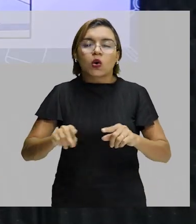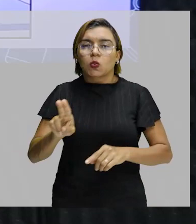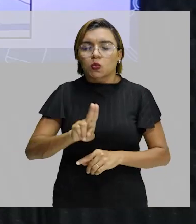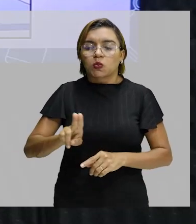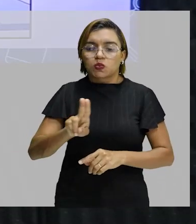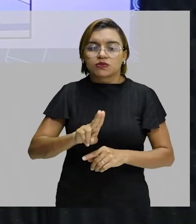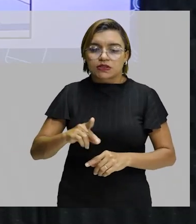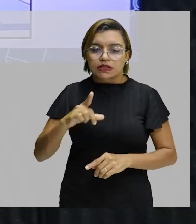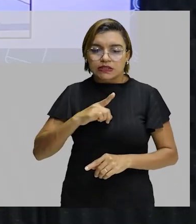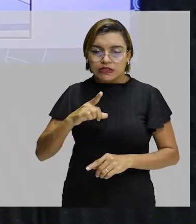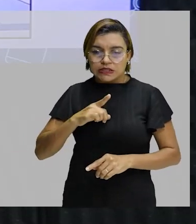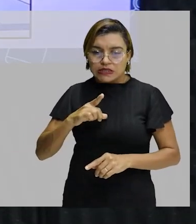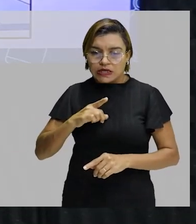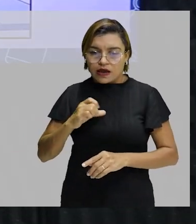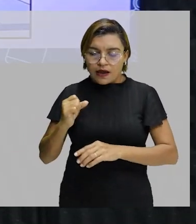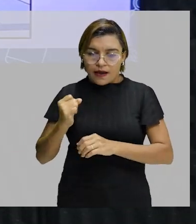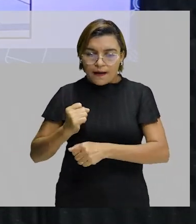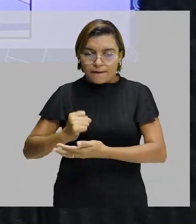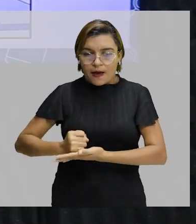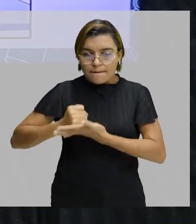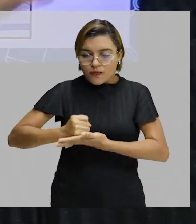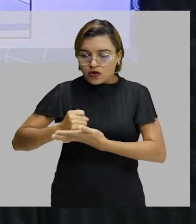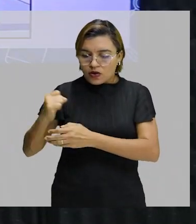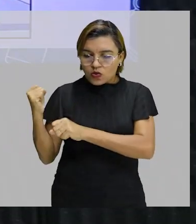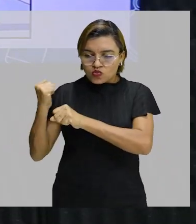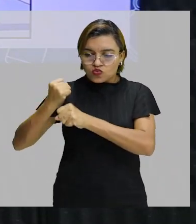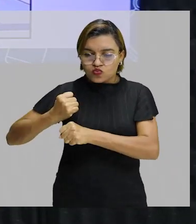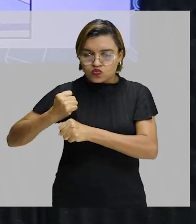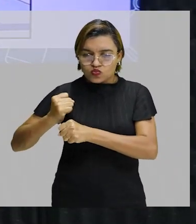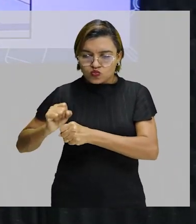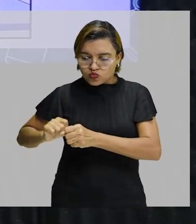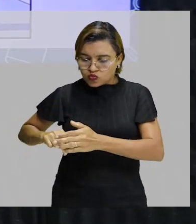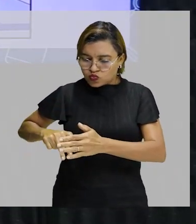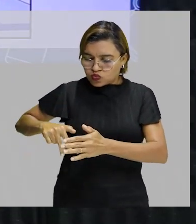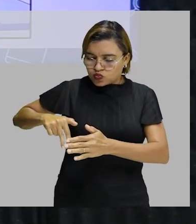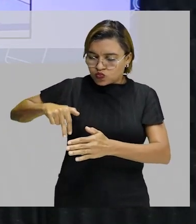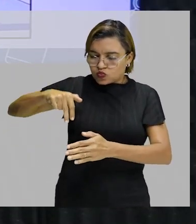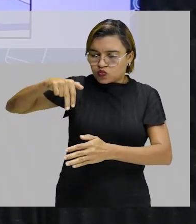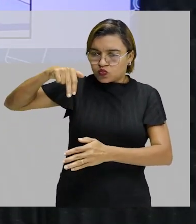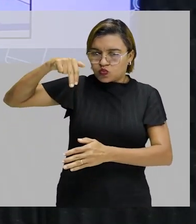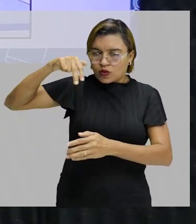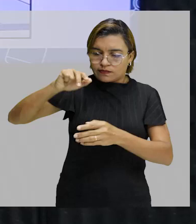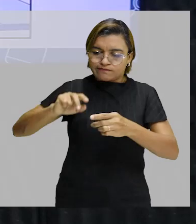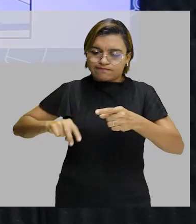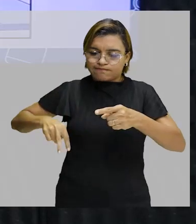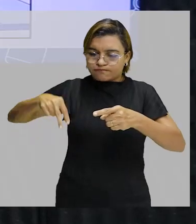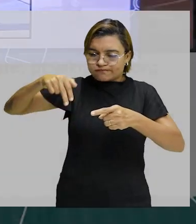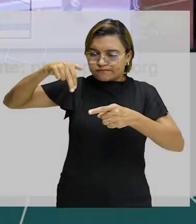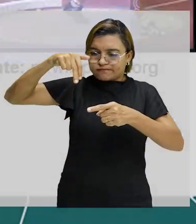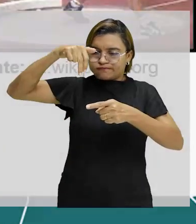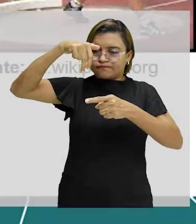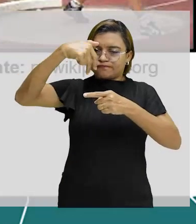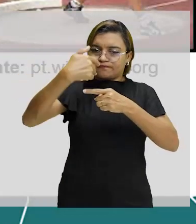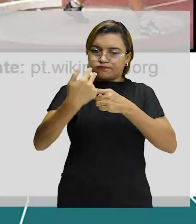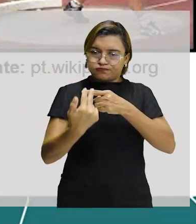nessa caixa de apoio e realiza esse salto para tentar superar a altura desse sarrafo.